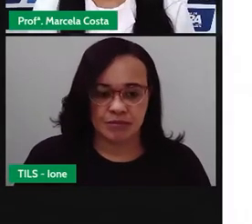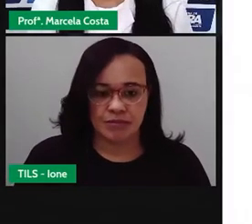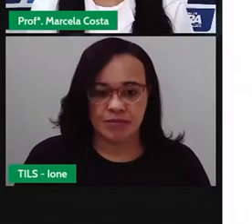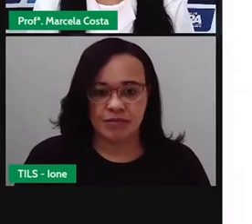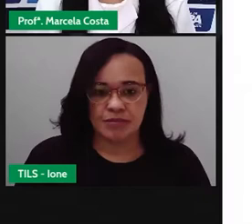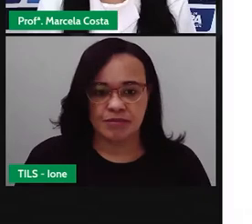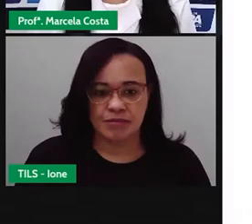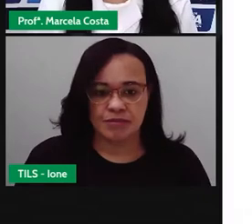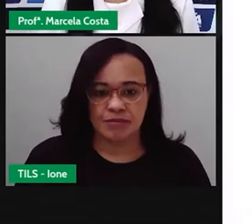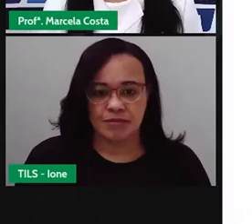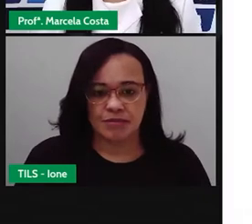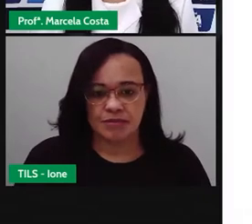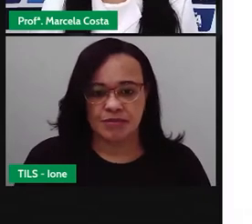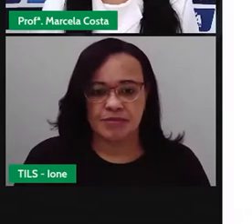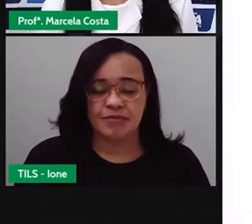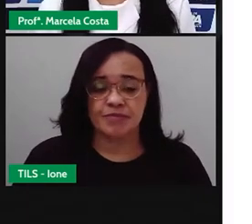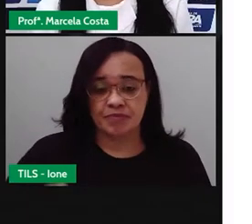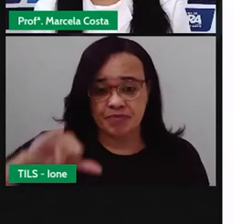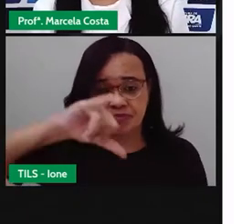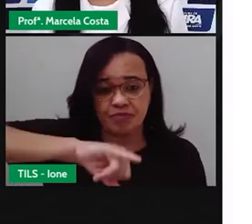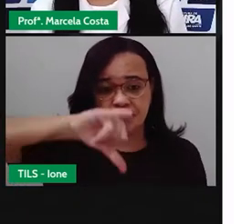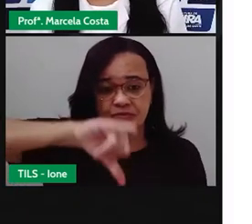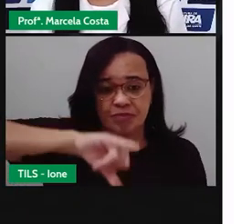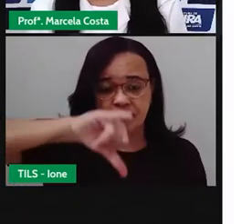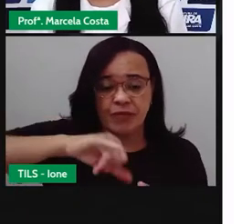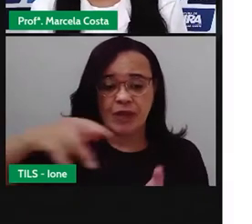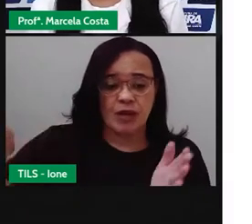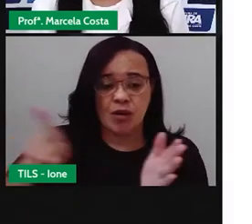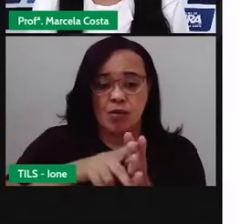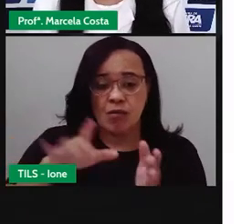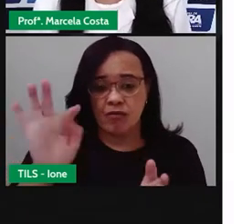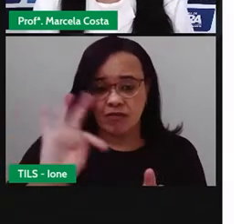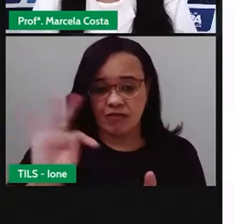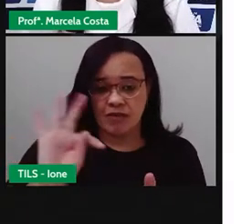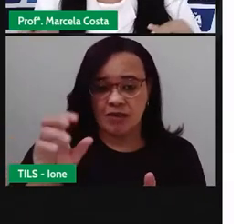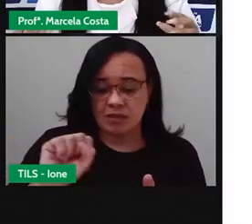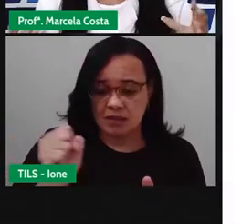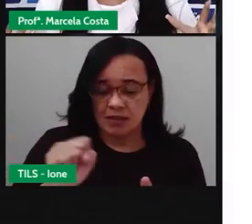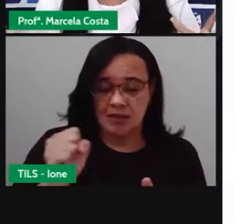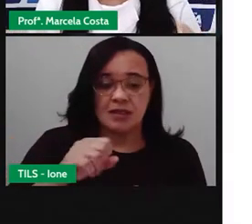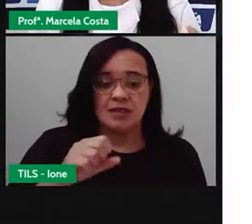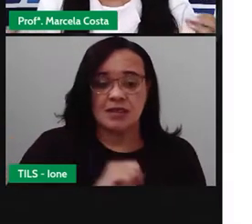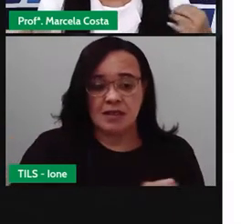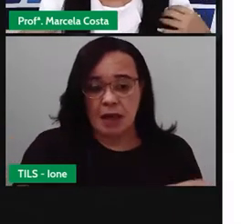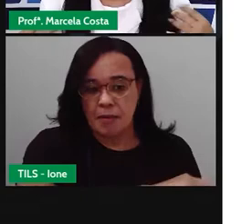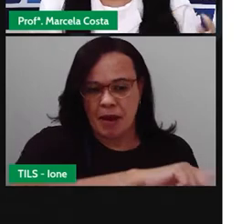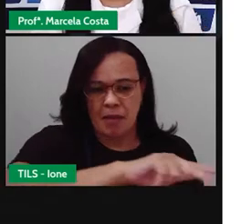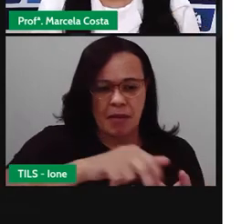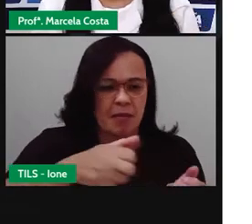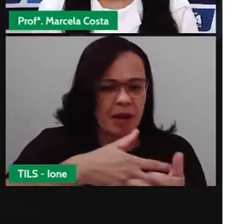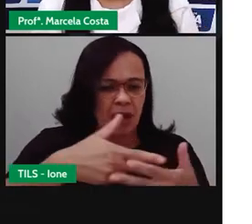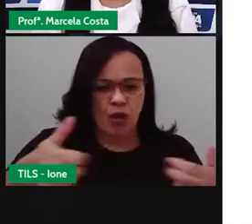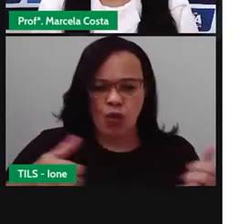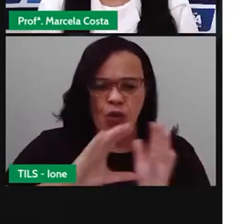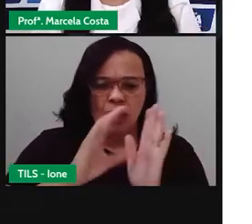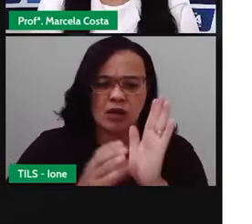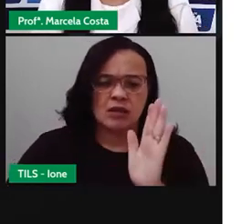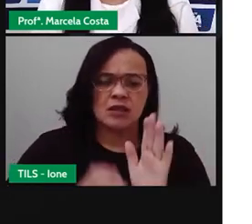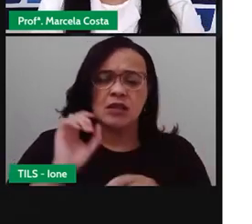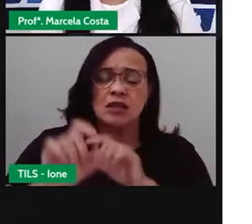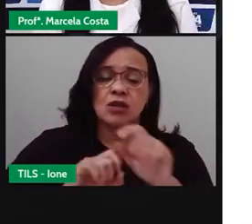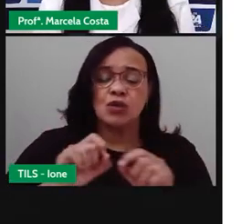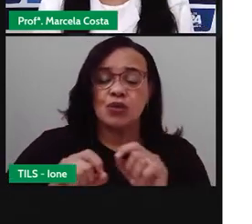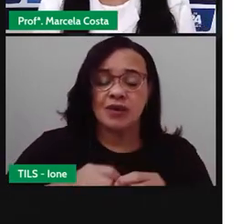Crianças, o centro de abastecimento do Teleto Santana caracteriza a nossa